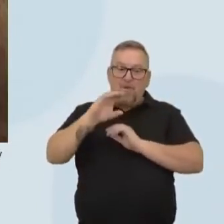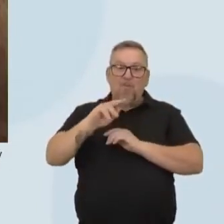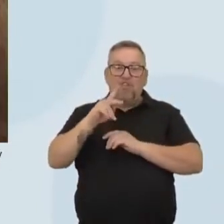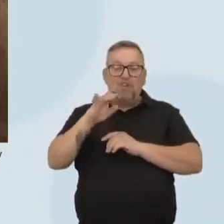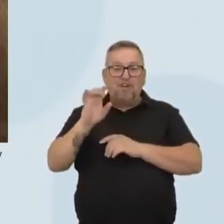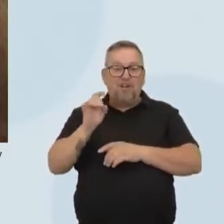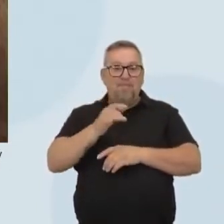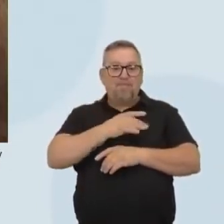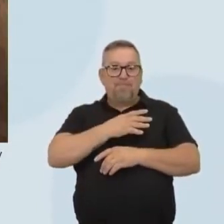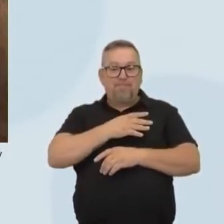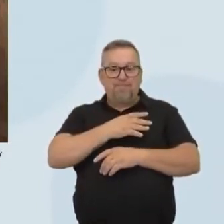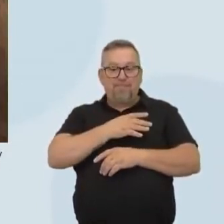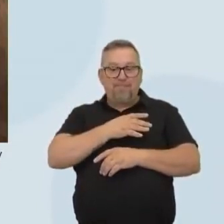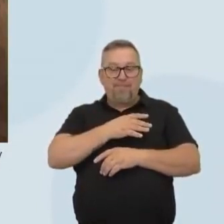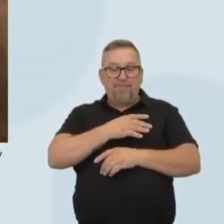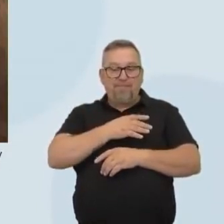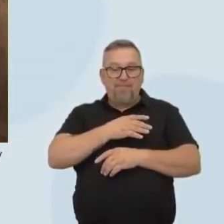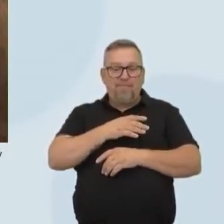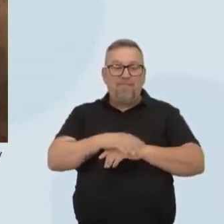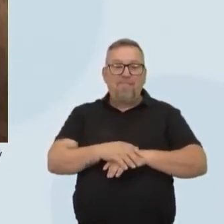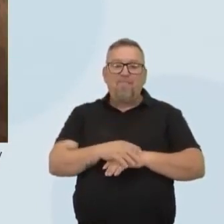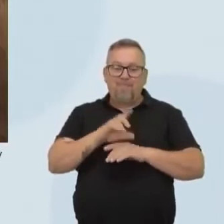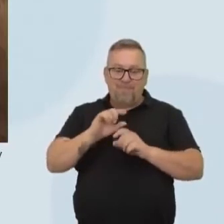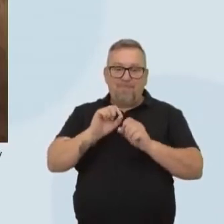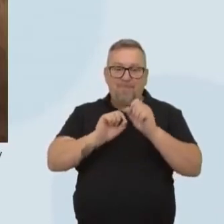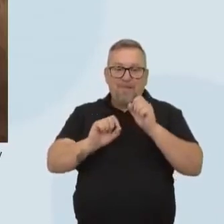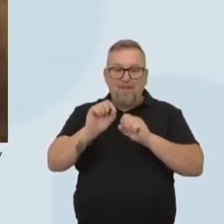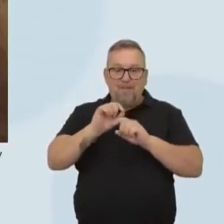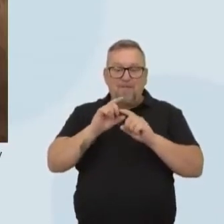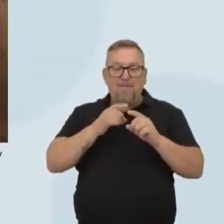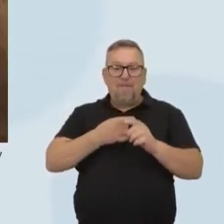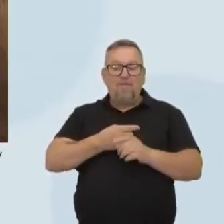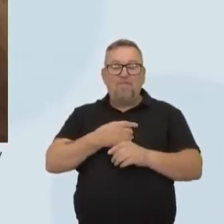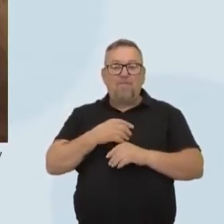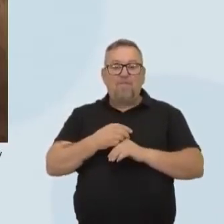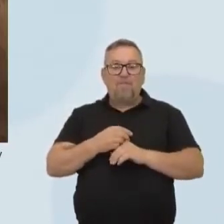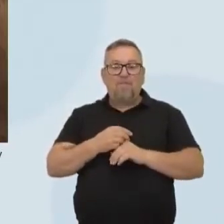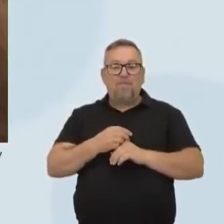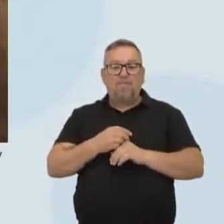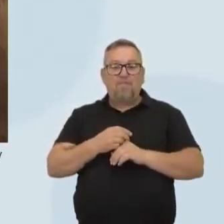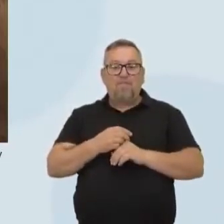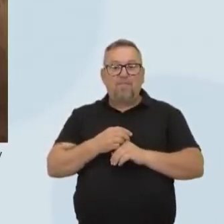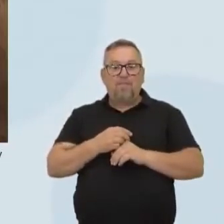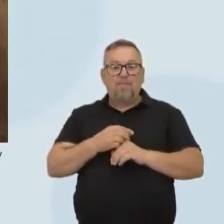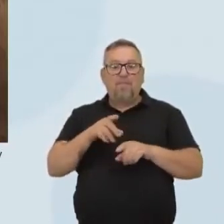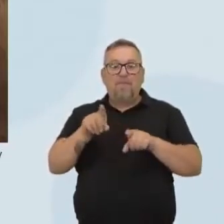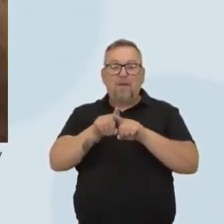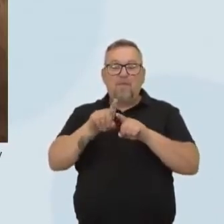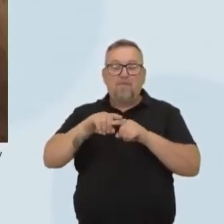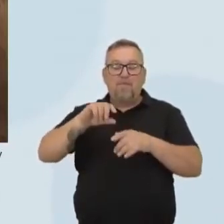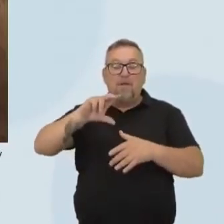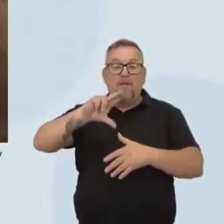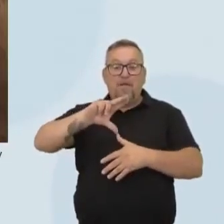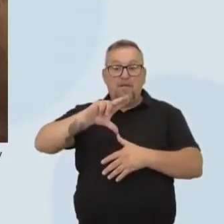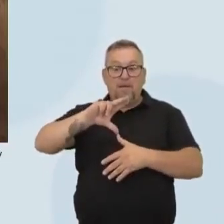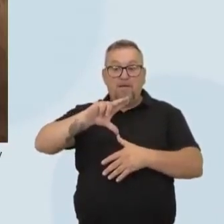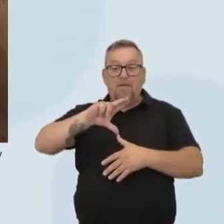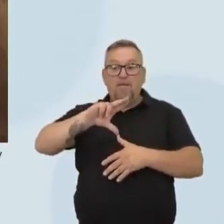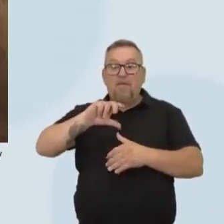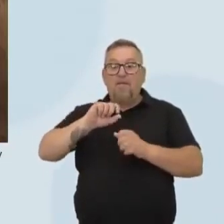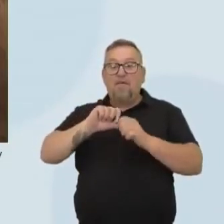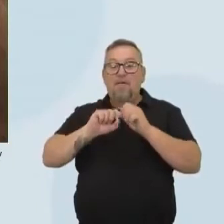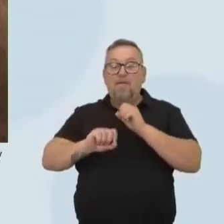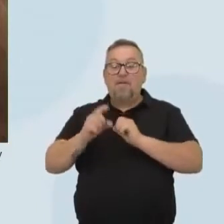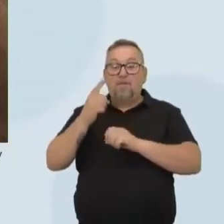tá certo? Então do Chile aí, um terço dessa produção aí, do consumo aí vem do Chile. E a América Latina produz um quarto aí,